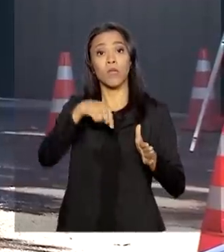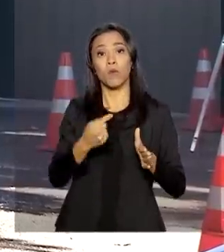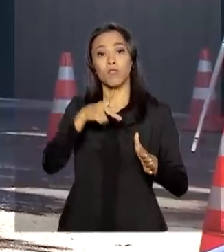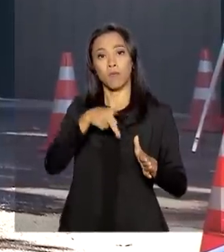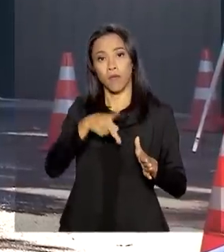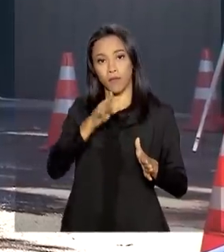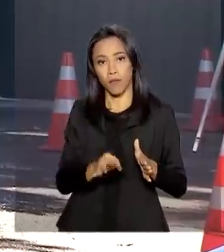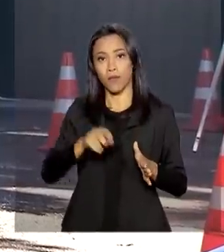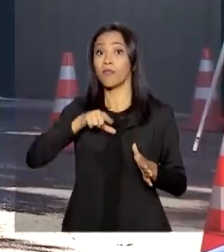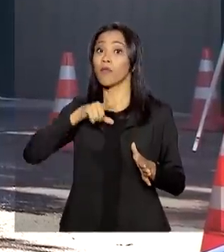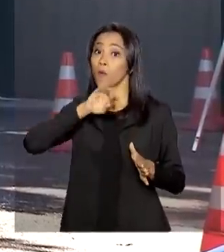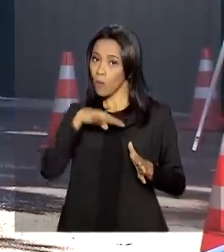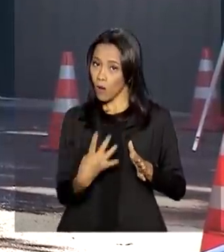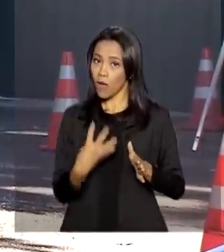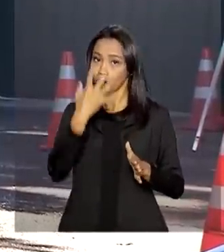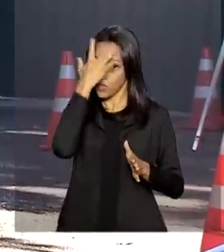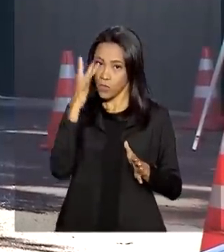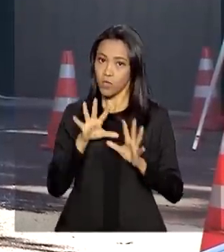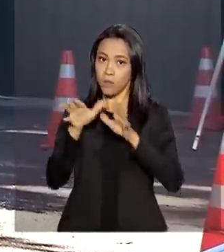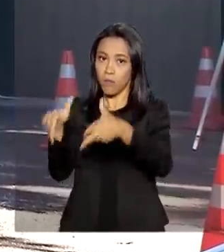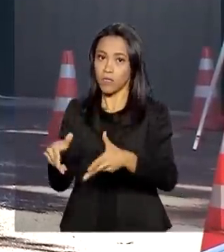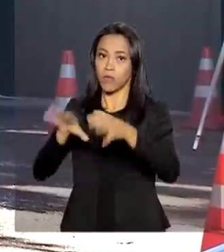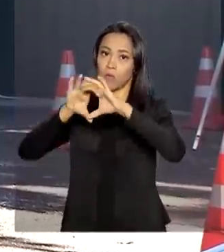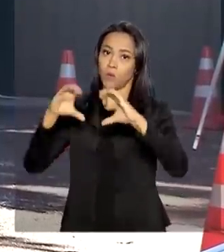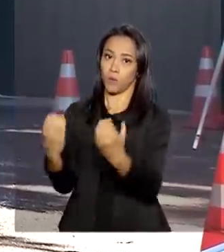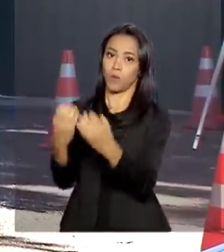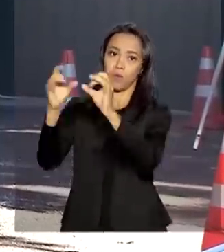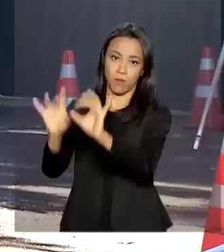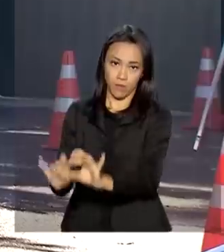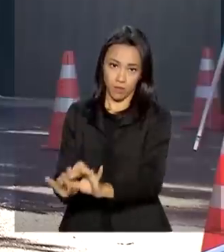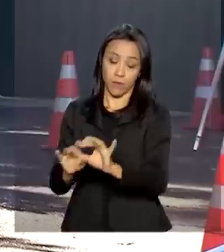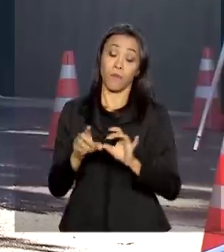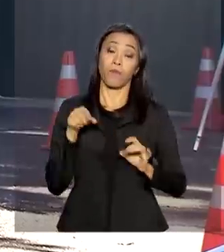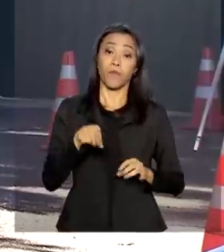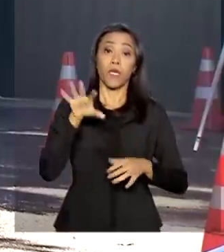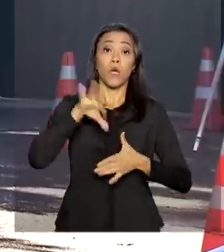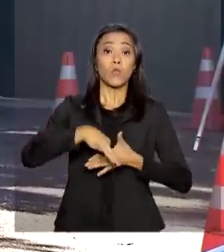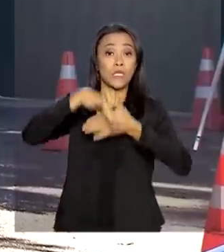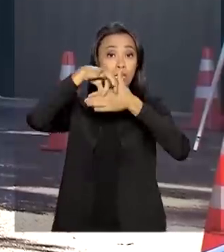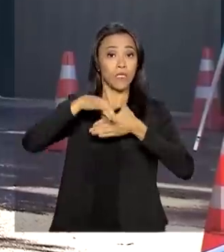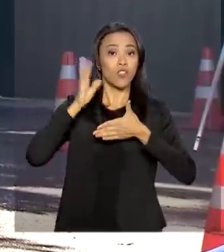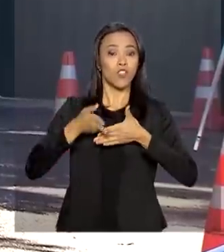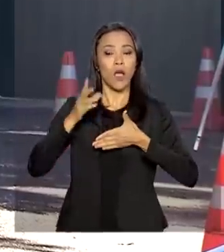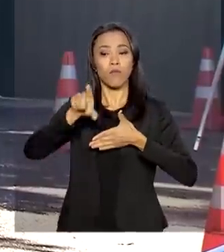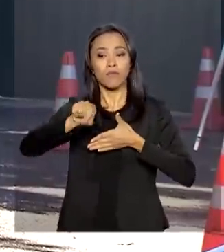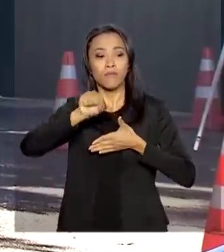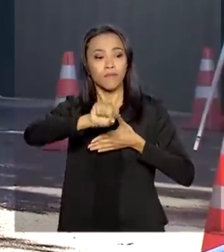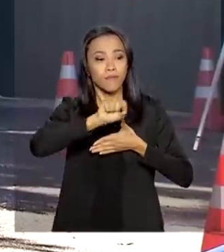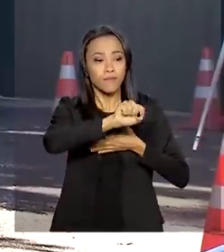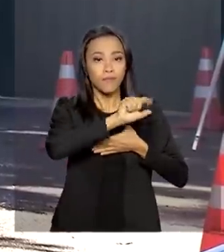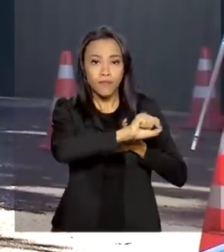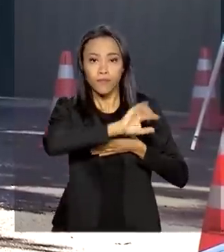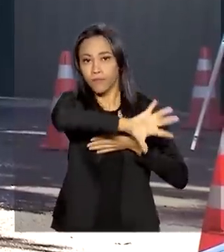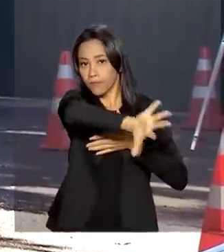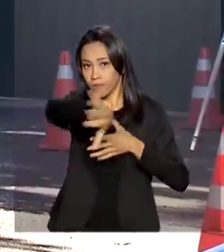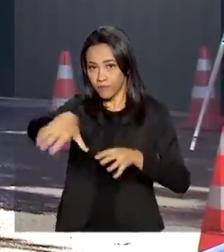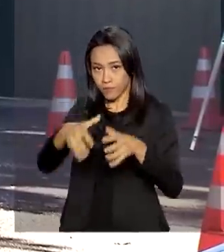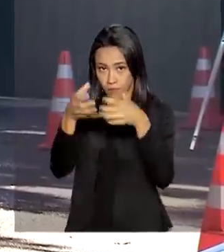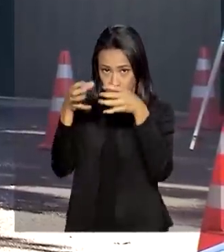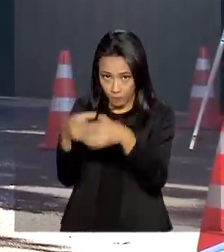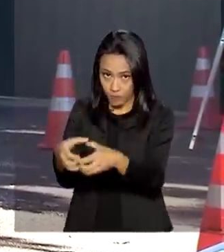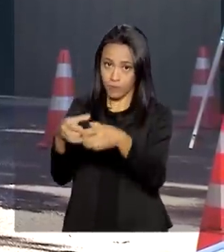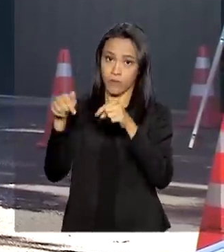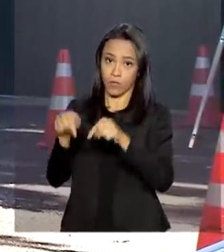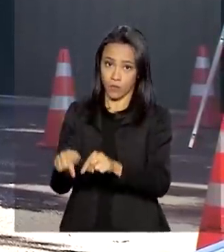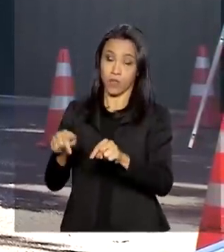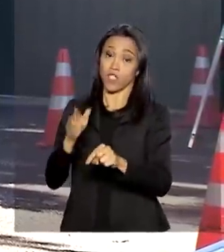quatro titulares na comissão especial. Os líderes, eles já indicaram a maior parte aí dos integrantes dessa comissão, portanto ela